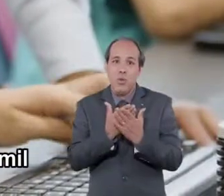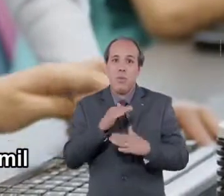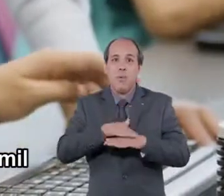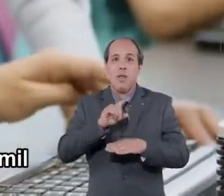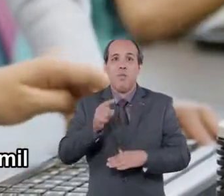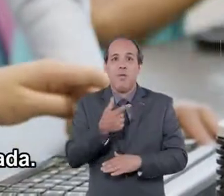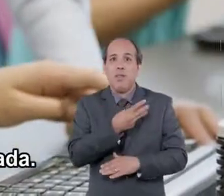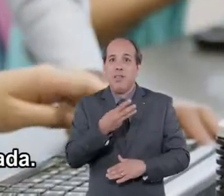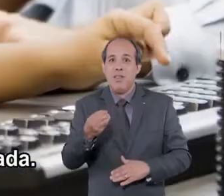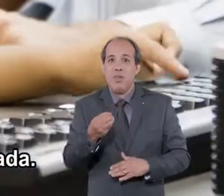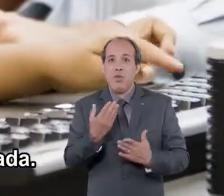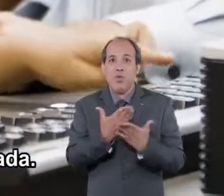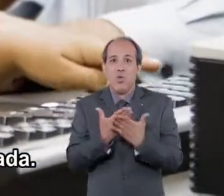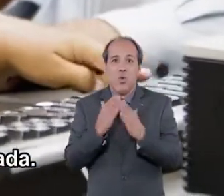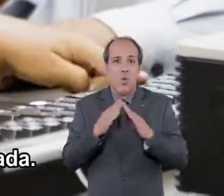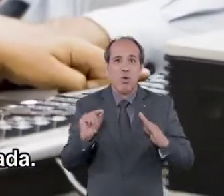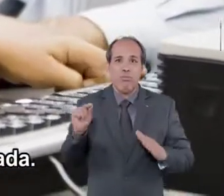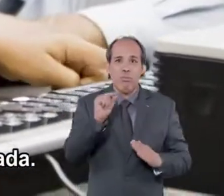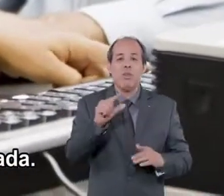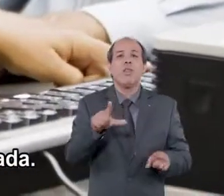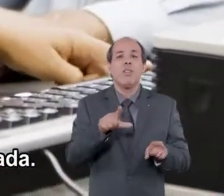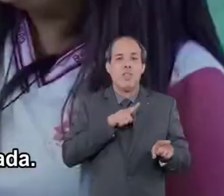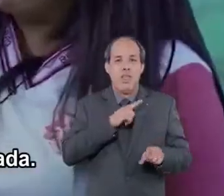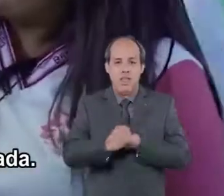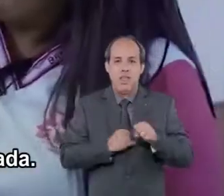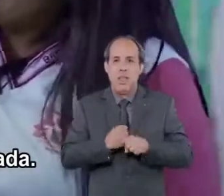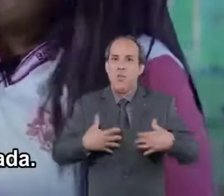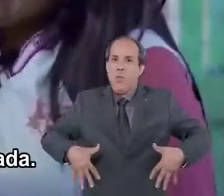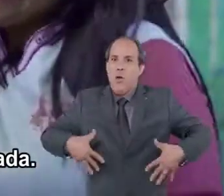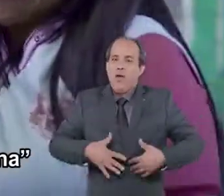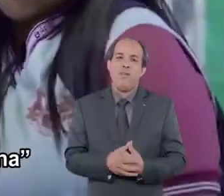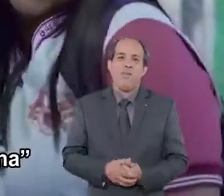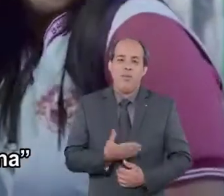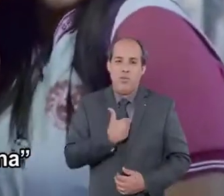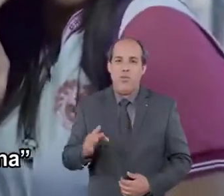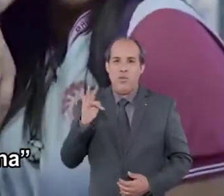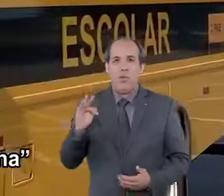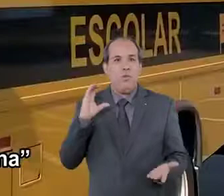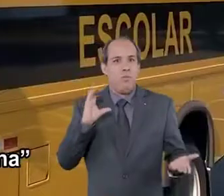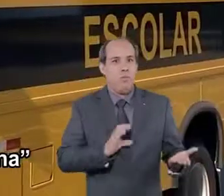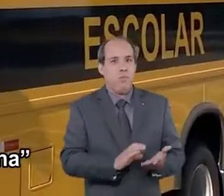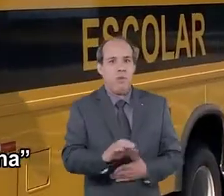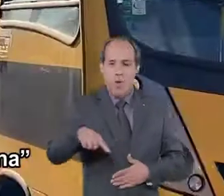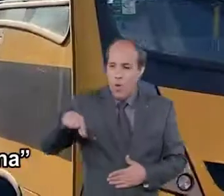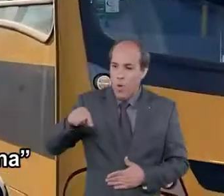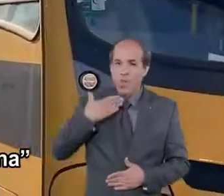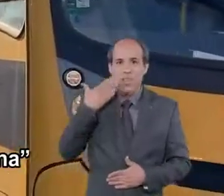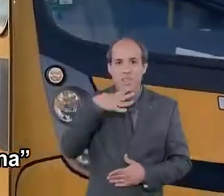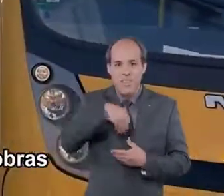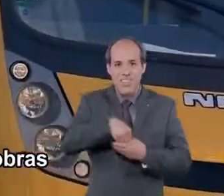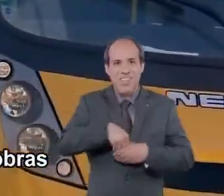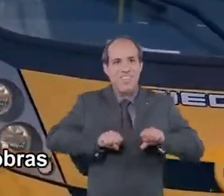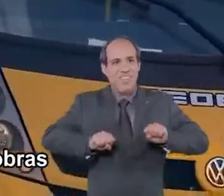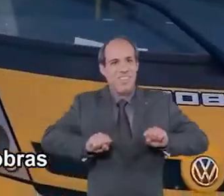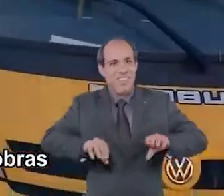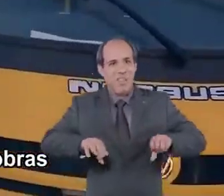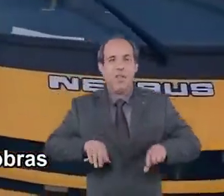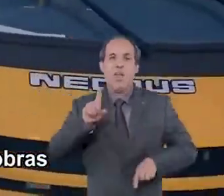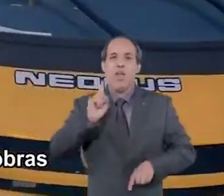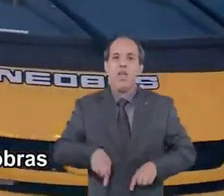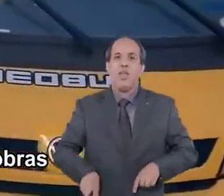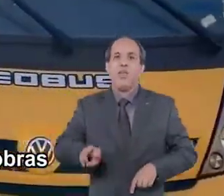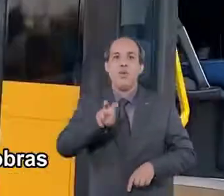mais de 1.300 escolas que também estão com a internet arretada. O governo federal investiu com a gota serena na educação.